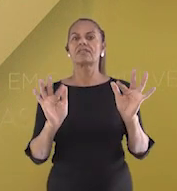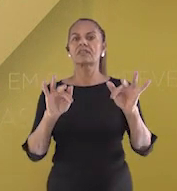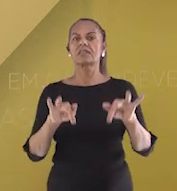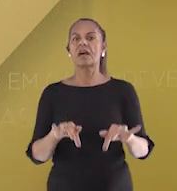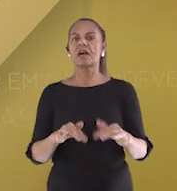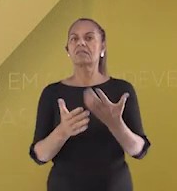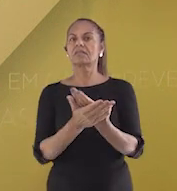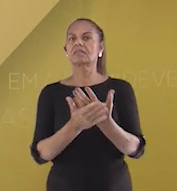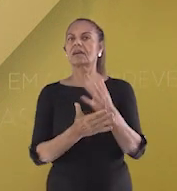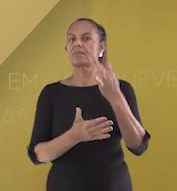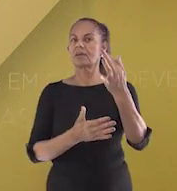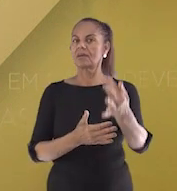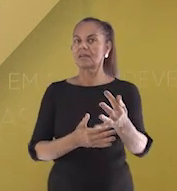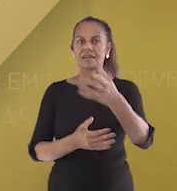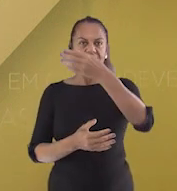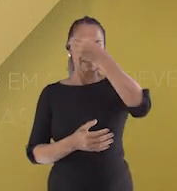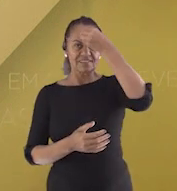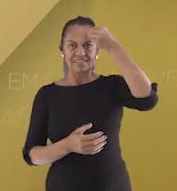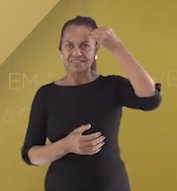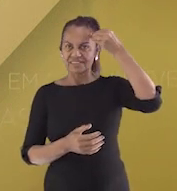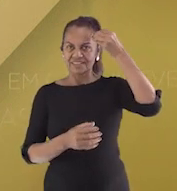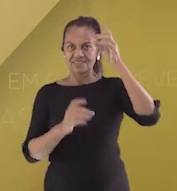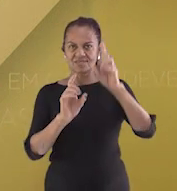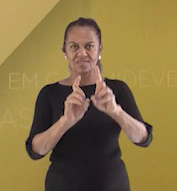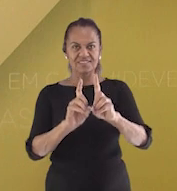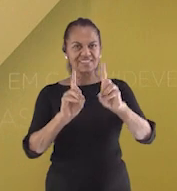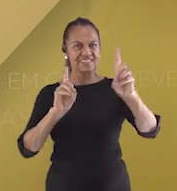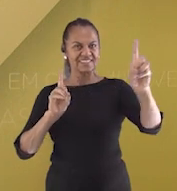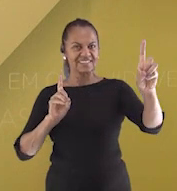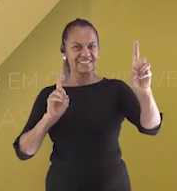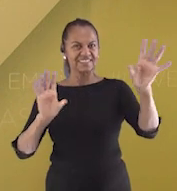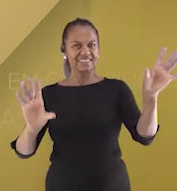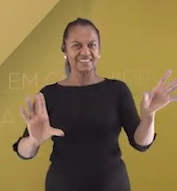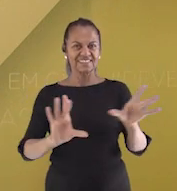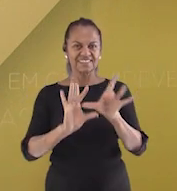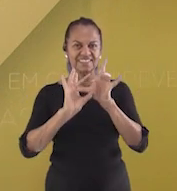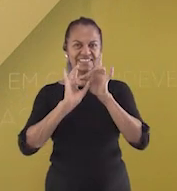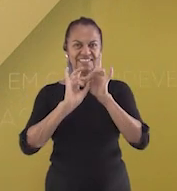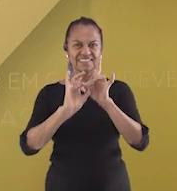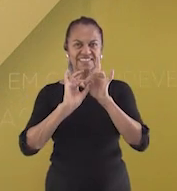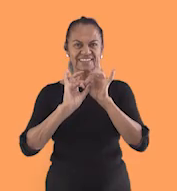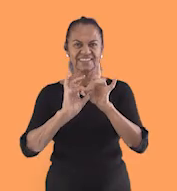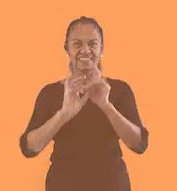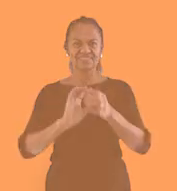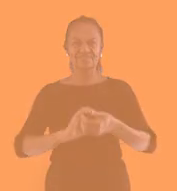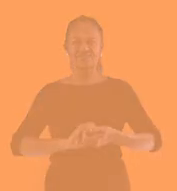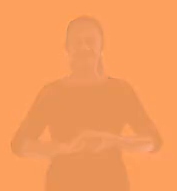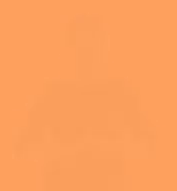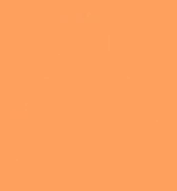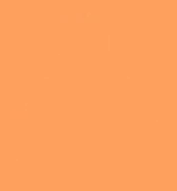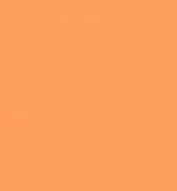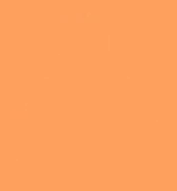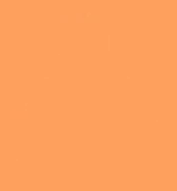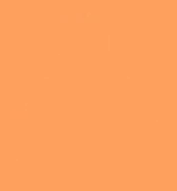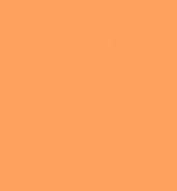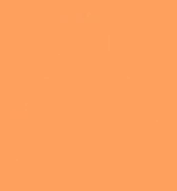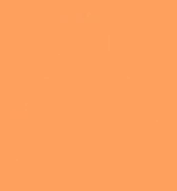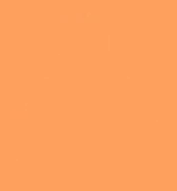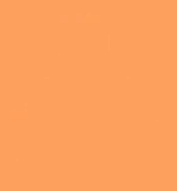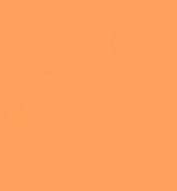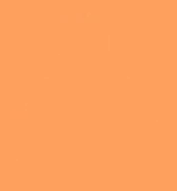Até a próxima pessoal e não se esqueçam. Mesmo distante, estamos juntos. Asens. draußen.